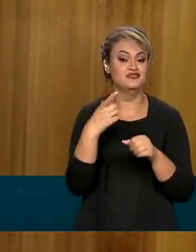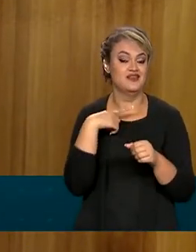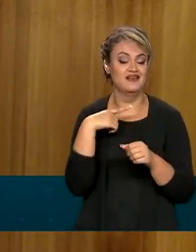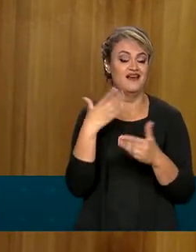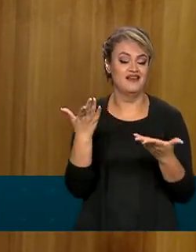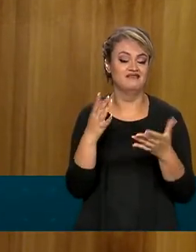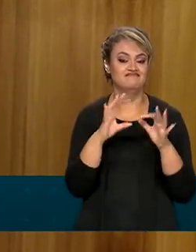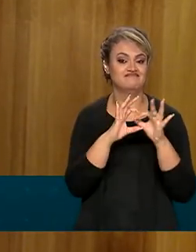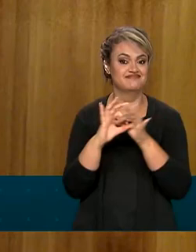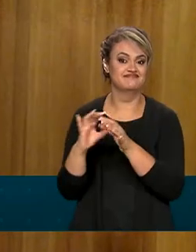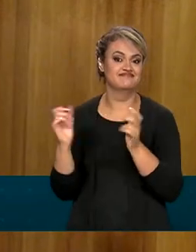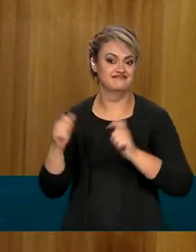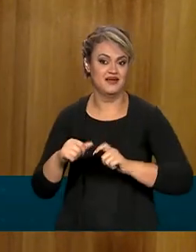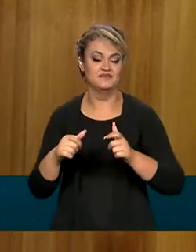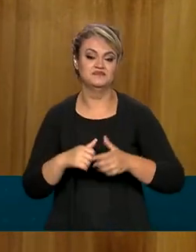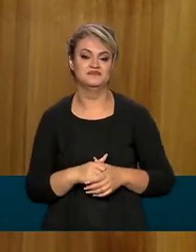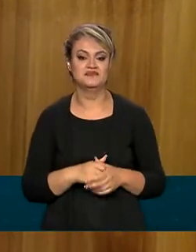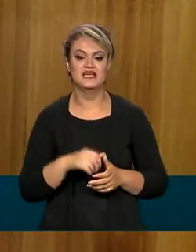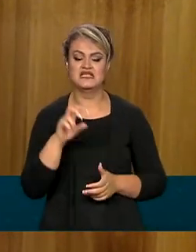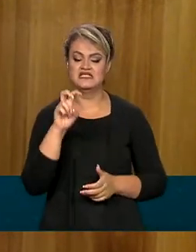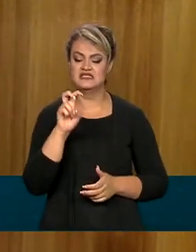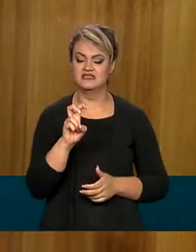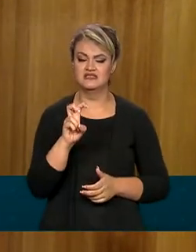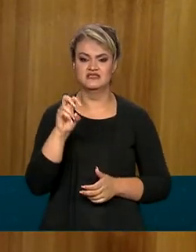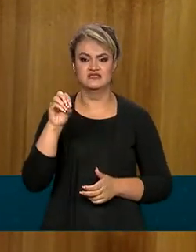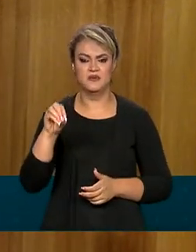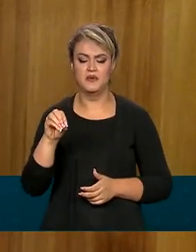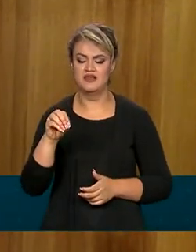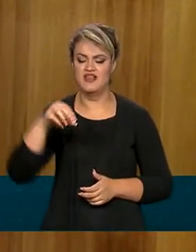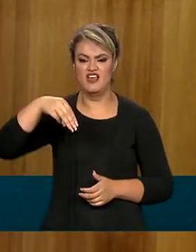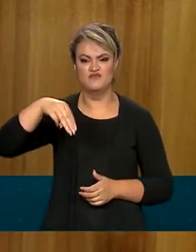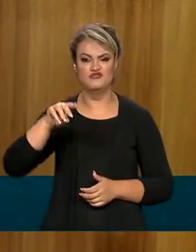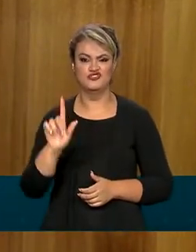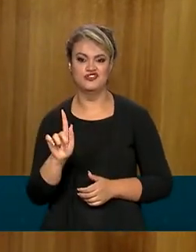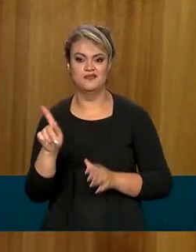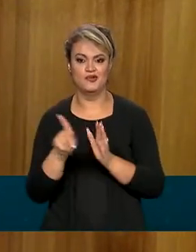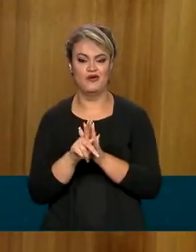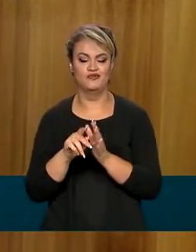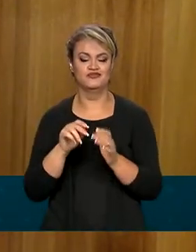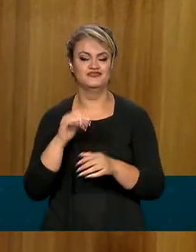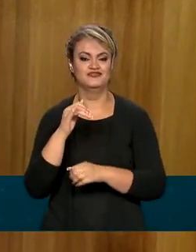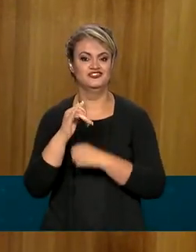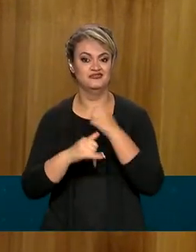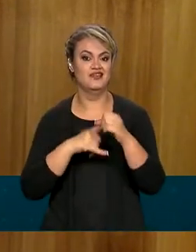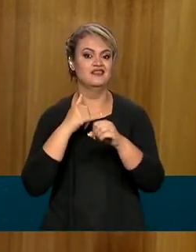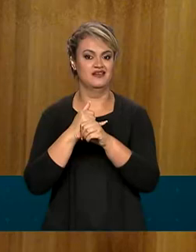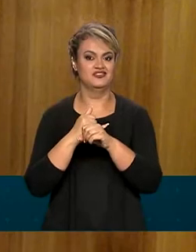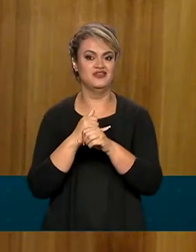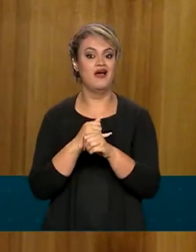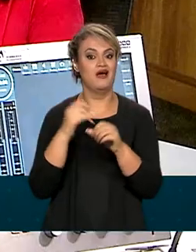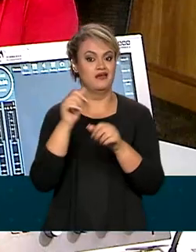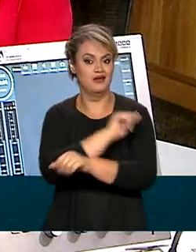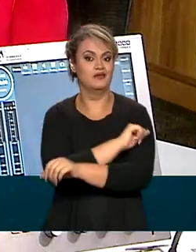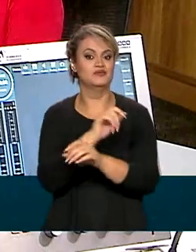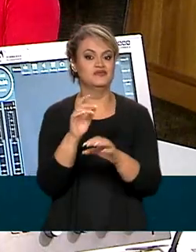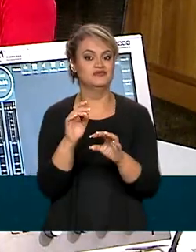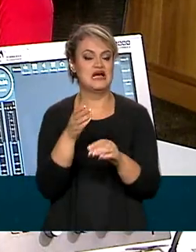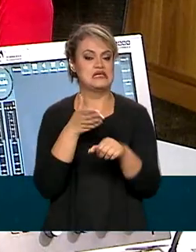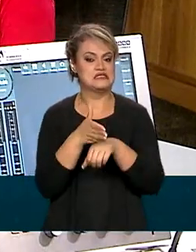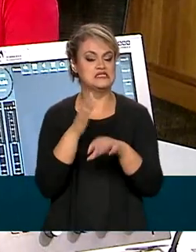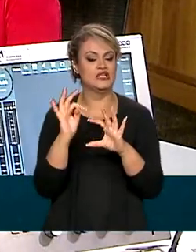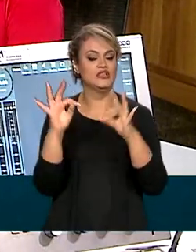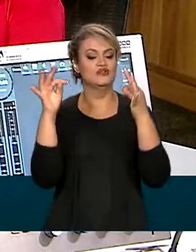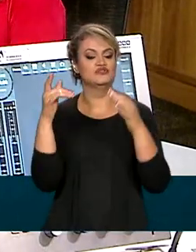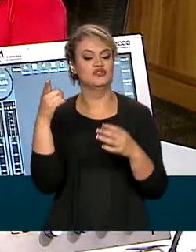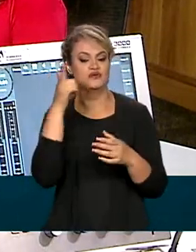com 10 megabits por segundo e chega até 50 megabits por segundo, para que os alunos possam ter acesso às tecnologias da informação e se